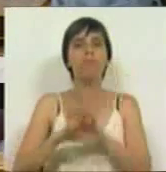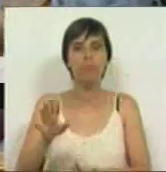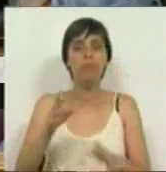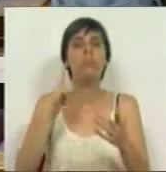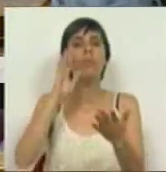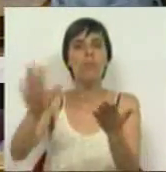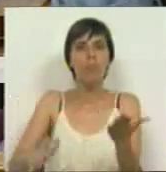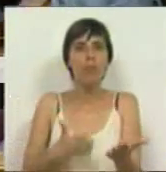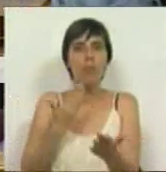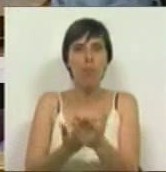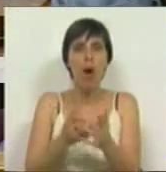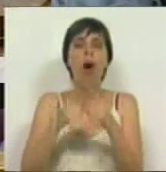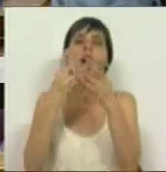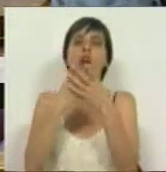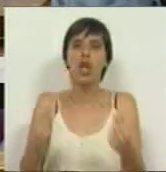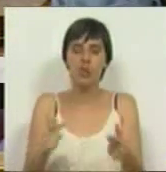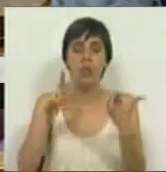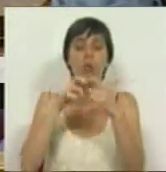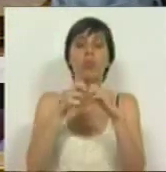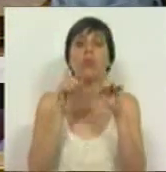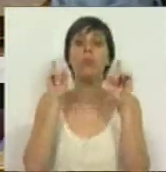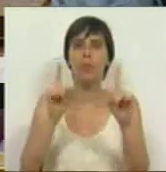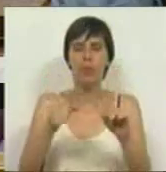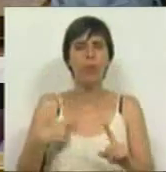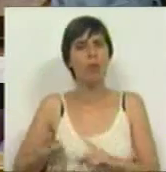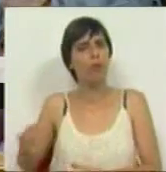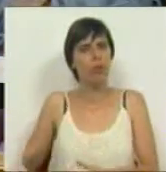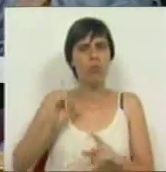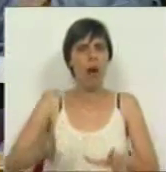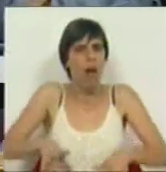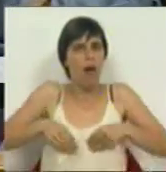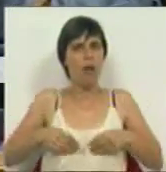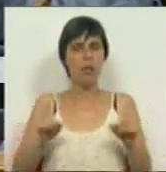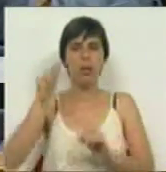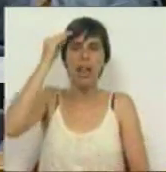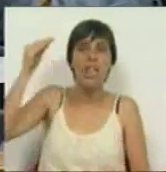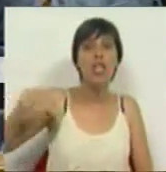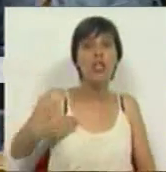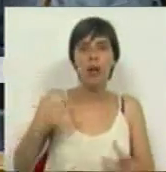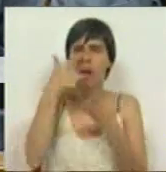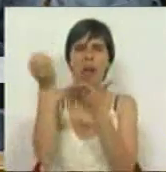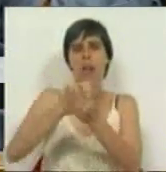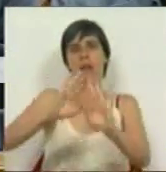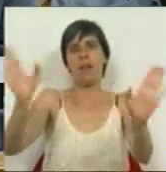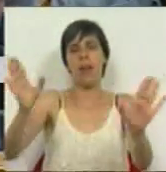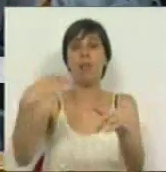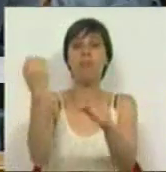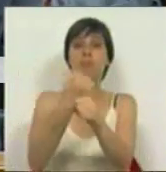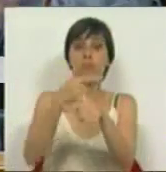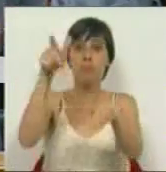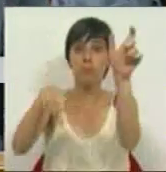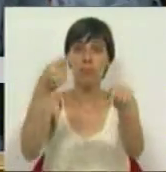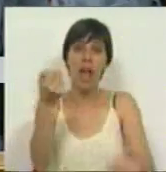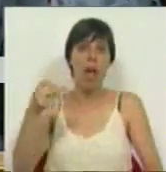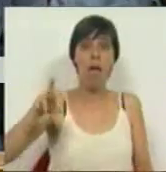propostas para a resolução do problema e não aceitamos lições de ninguém. Os trabalhadores